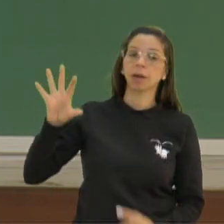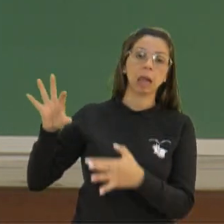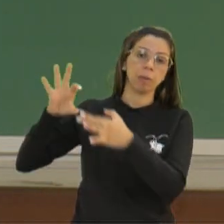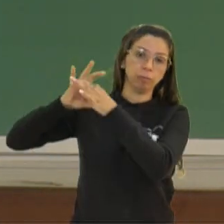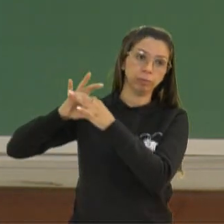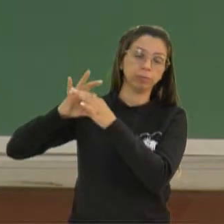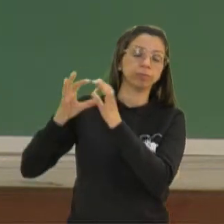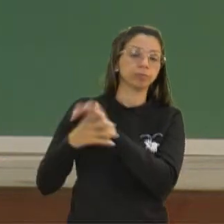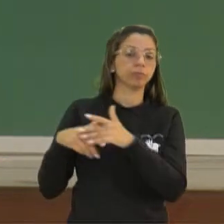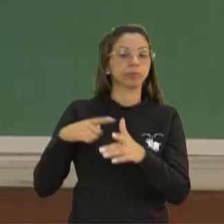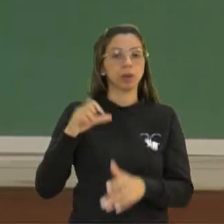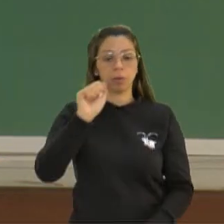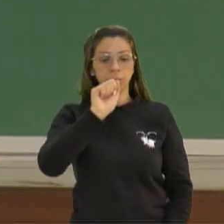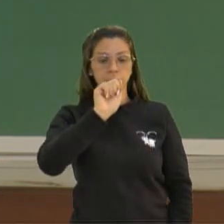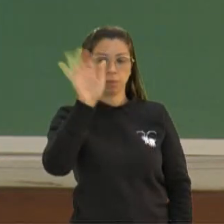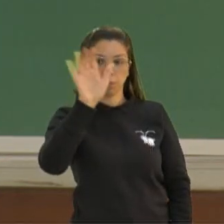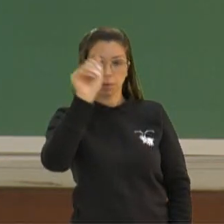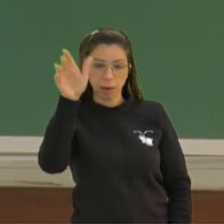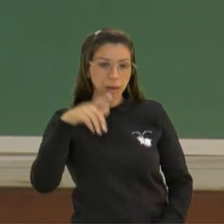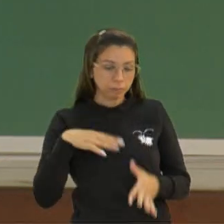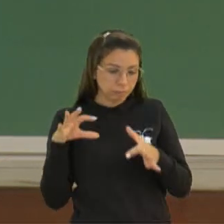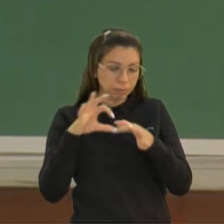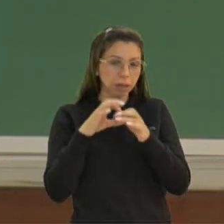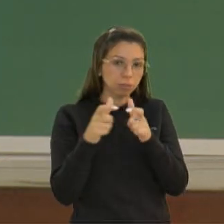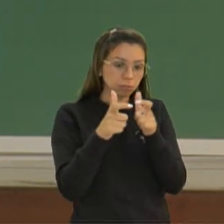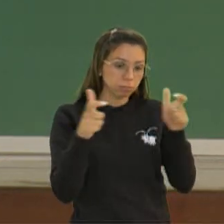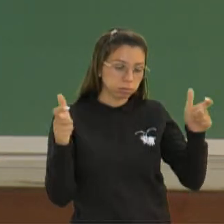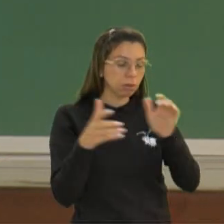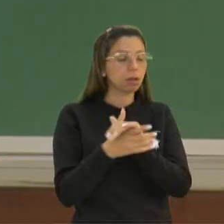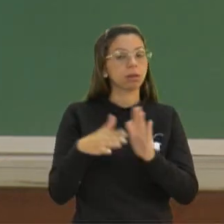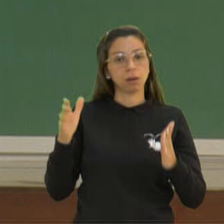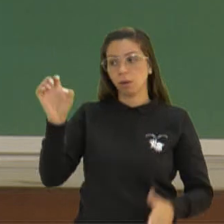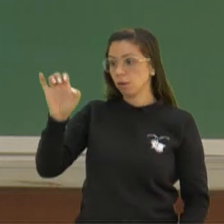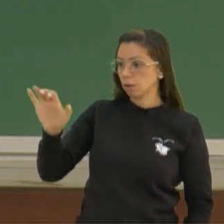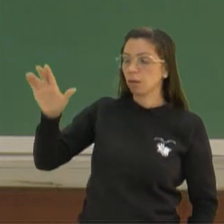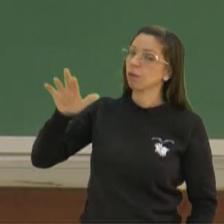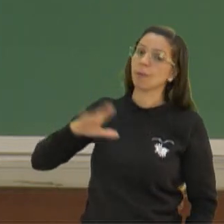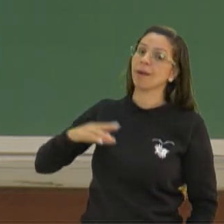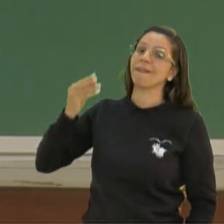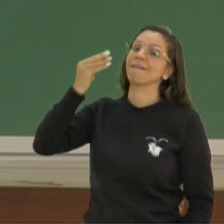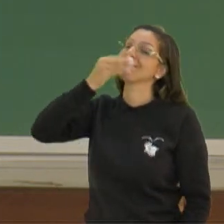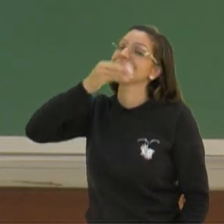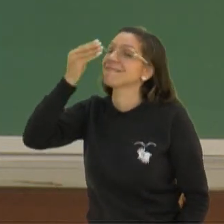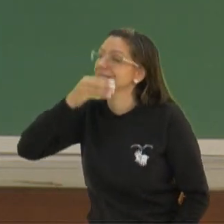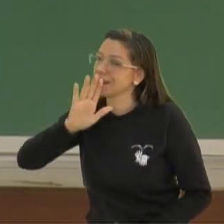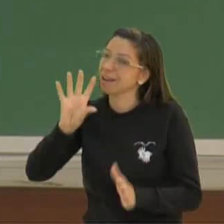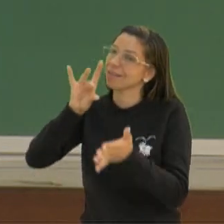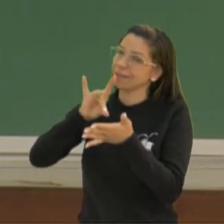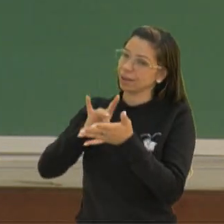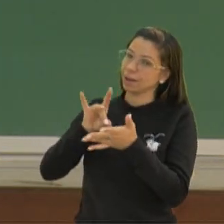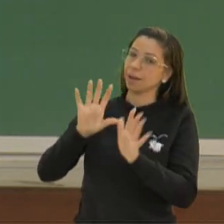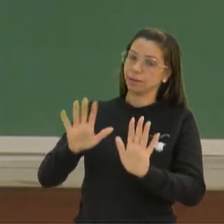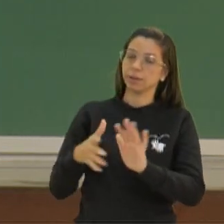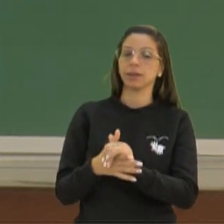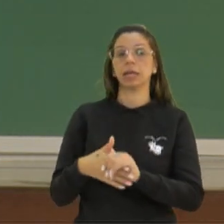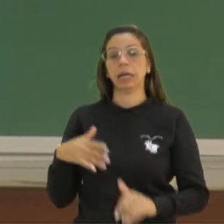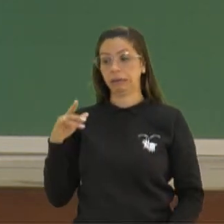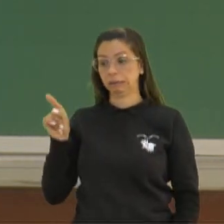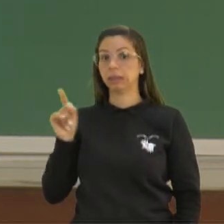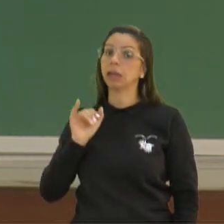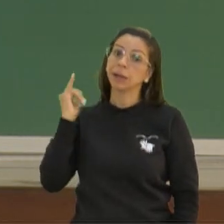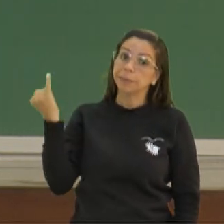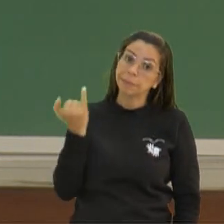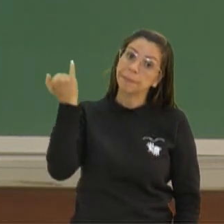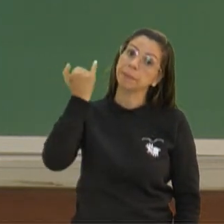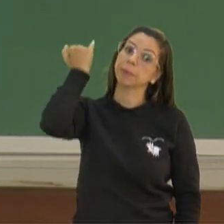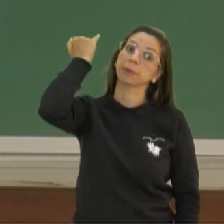crescimento asiático, a União Europeia não está falida, não está em vias de se desestruturar. Ela ainda é muito importante no